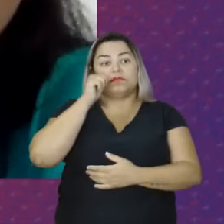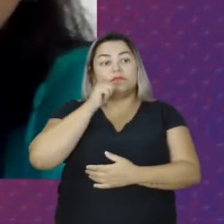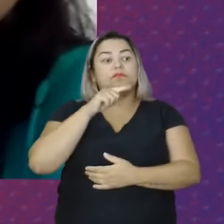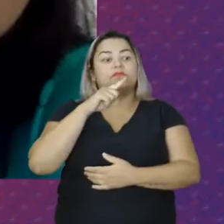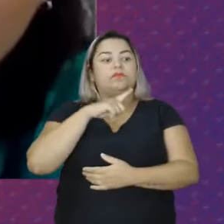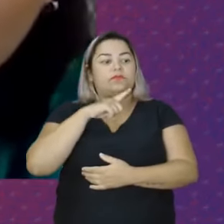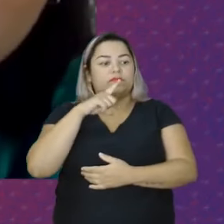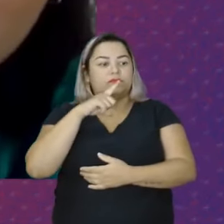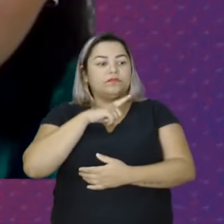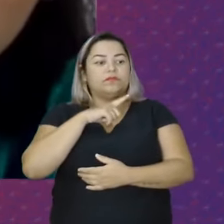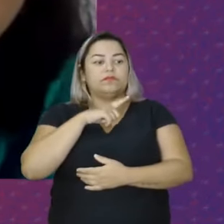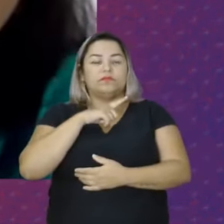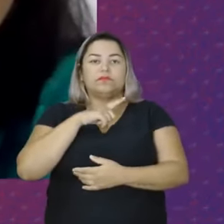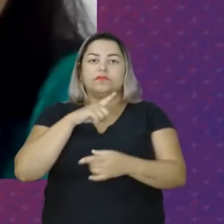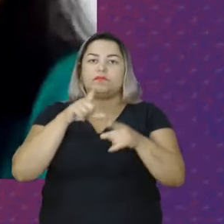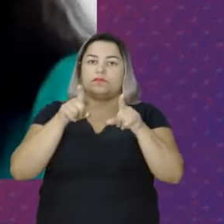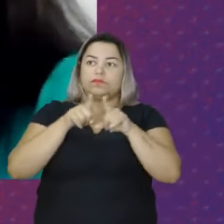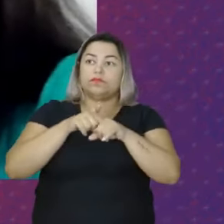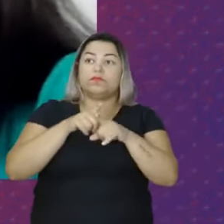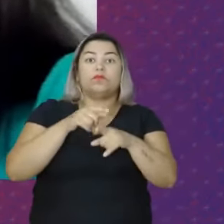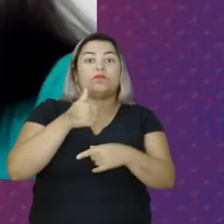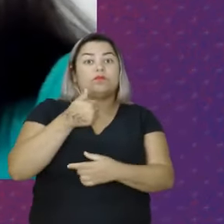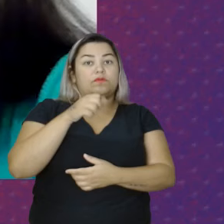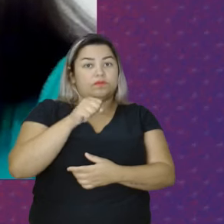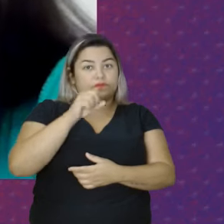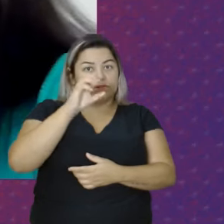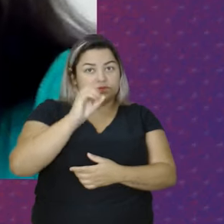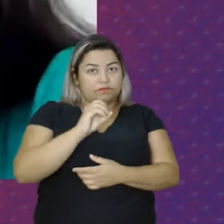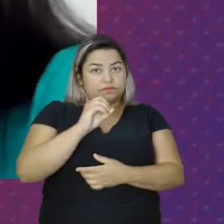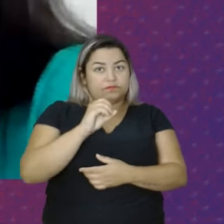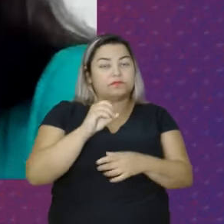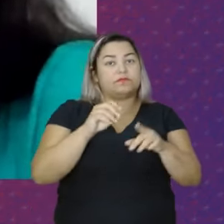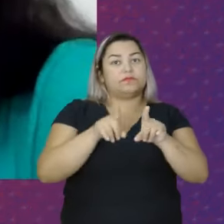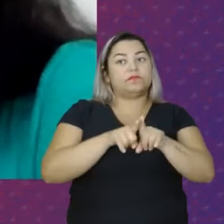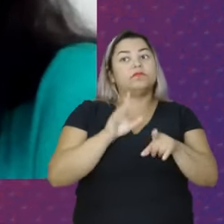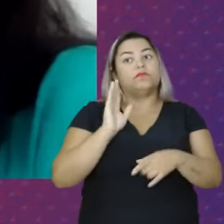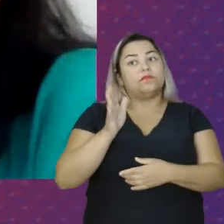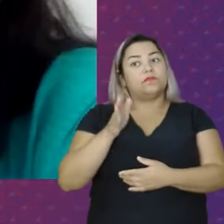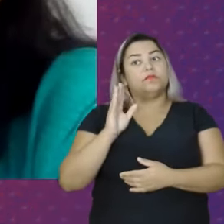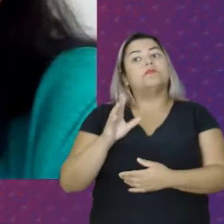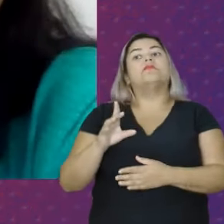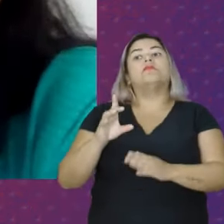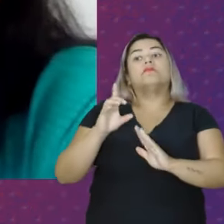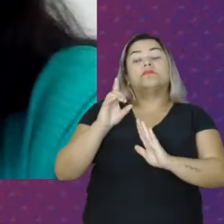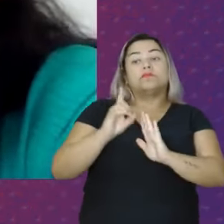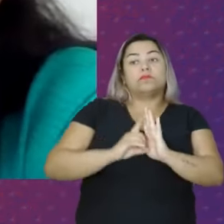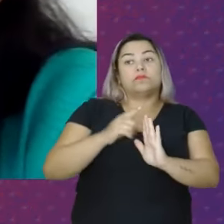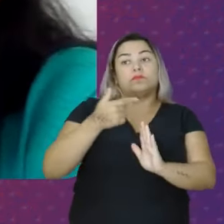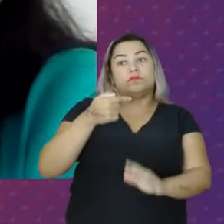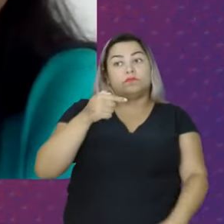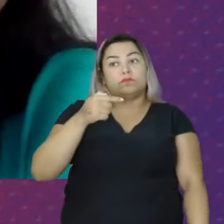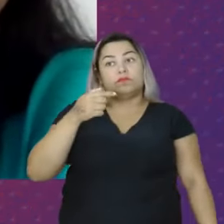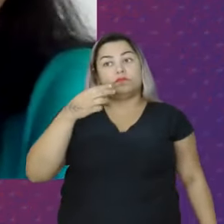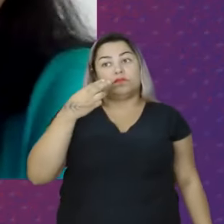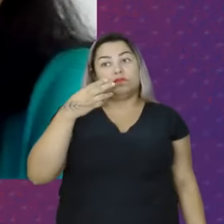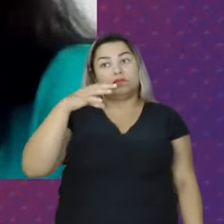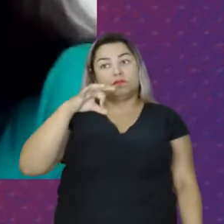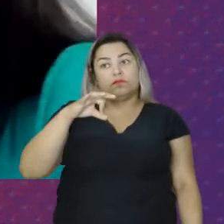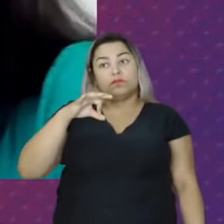então As atribuições Do Ligue 180 Eles estão definidas No decreto 7.393